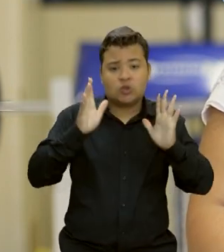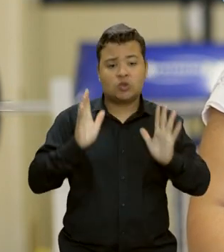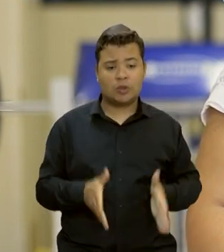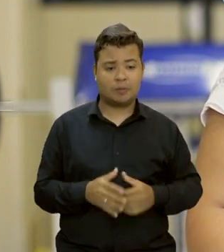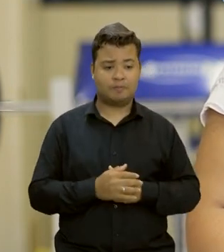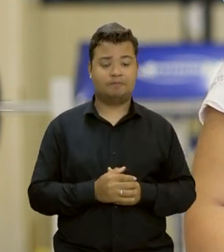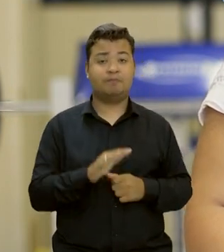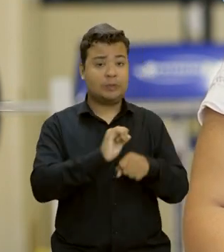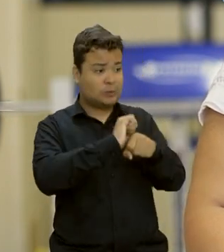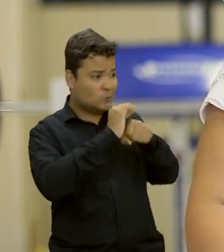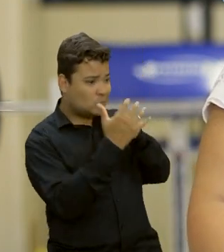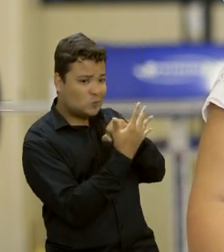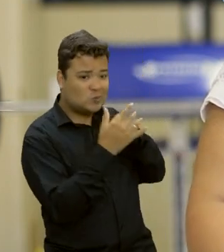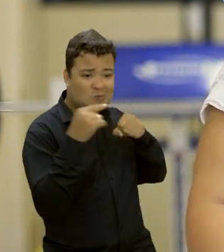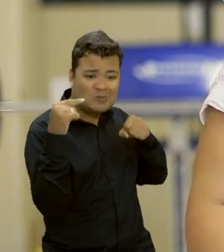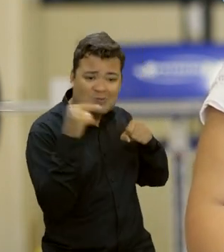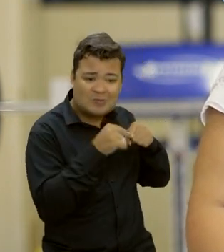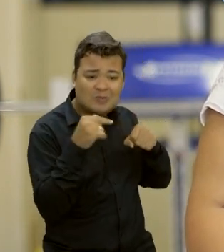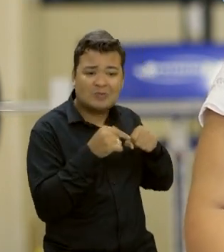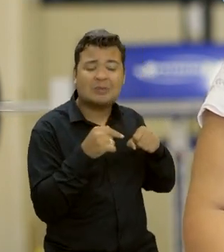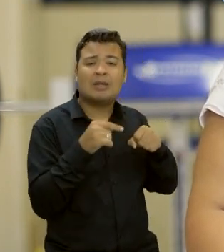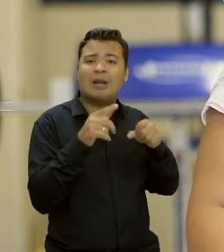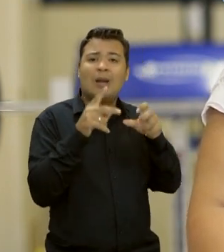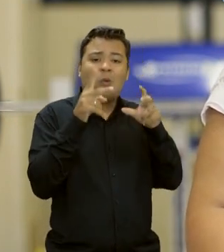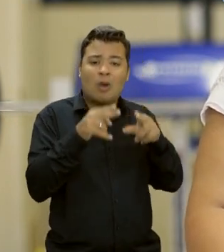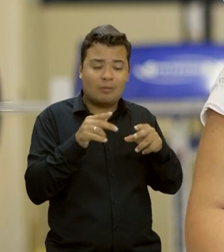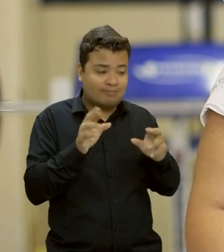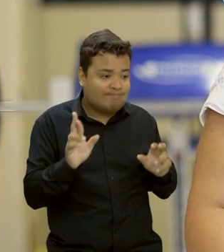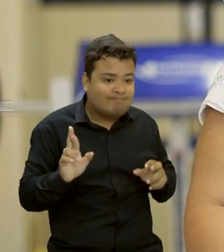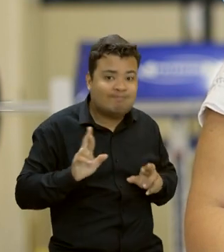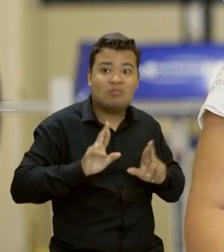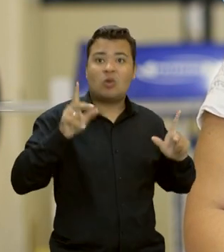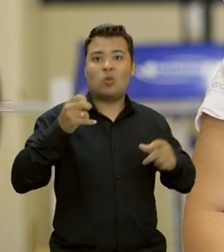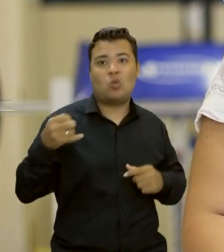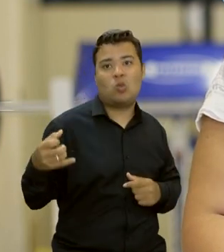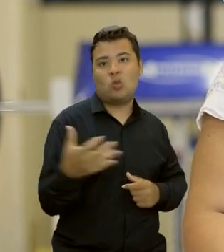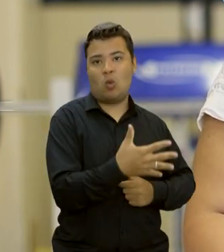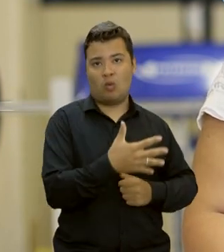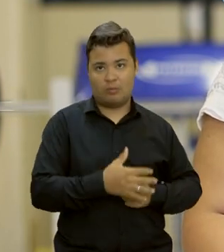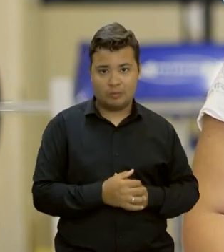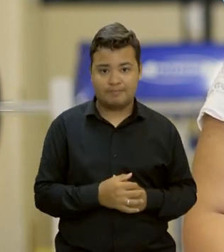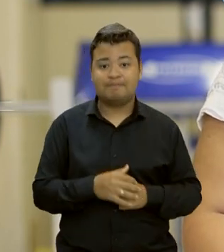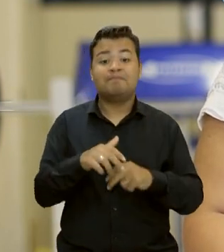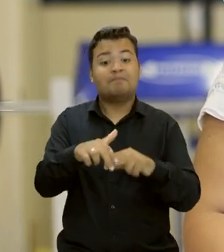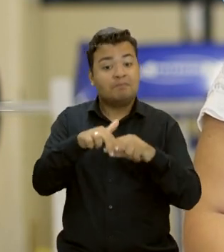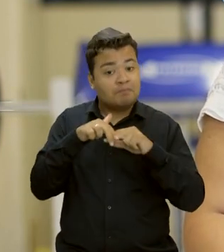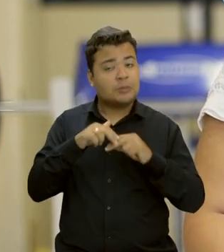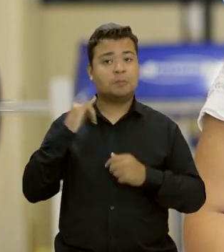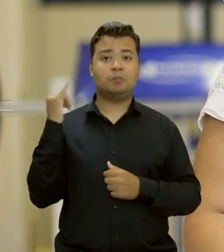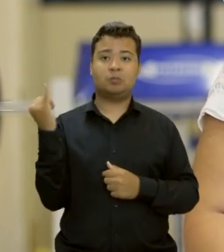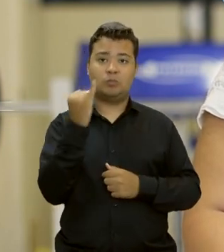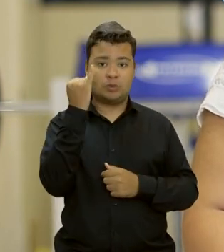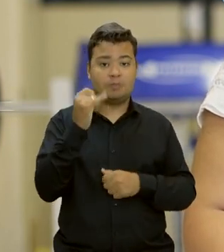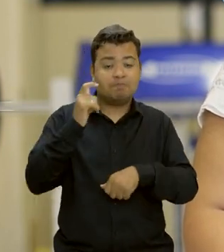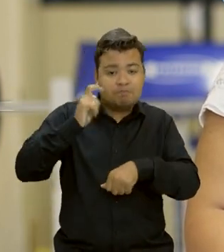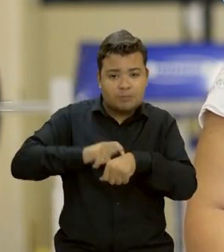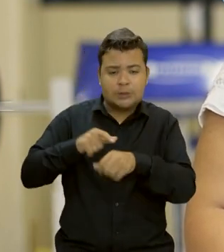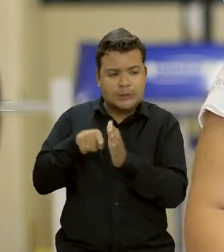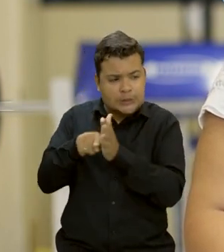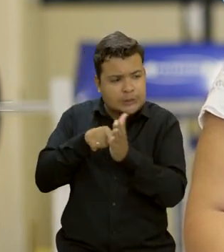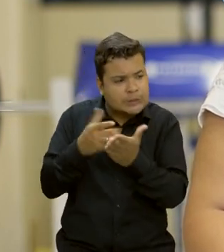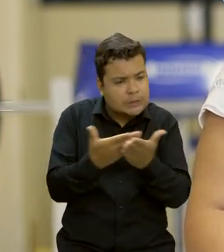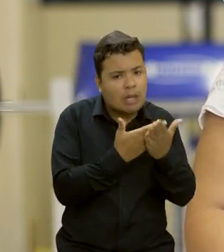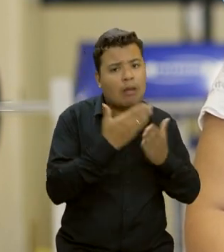-19 por si só, ela é uma variável, ela é um momento diferente. Então era necessário entender um pouco também desses aspectos, a